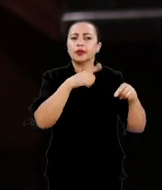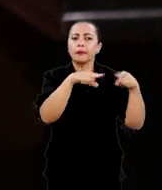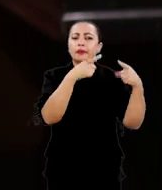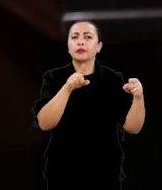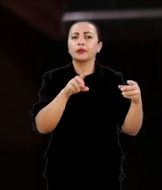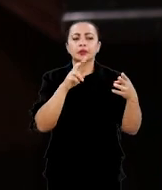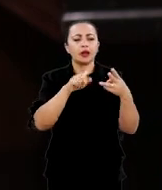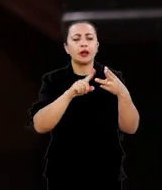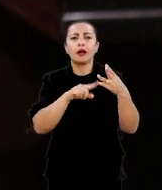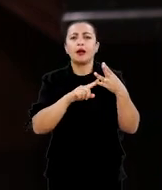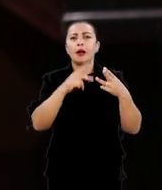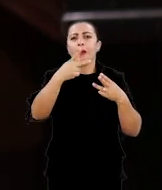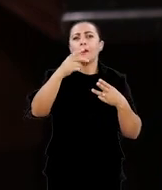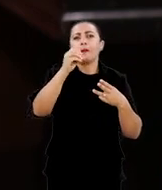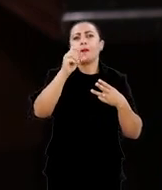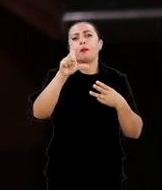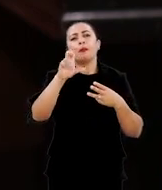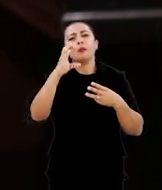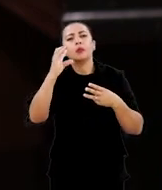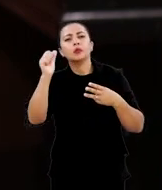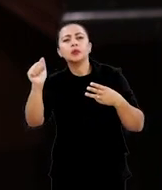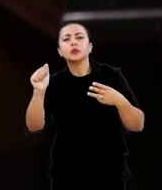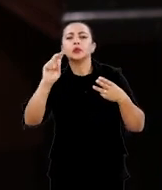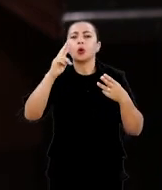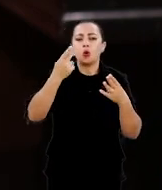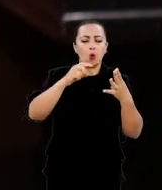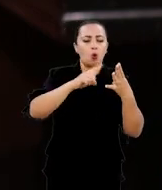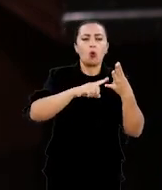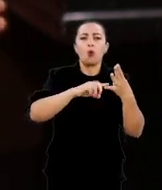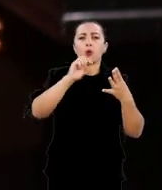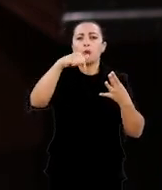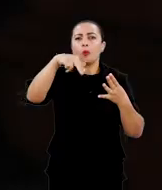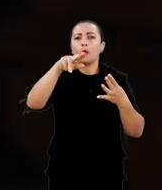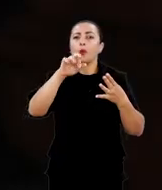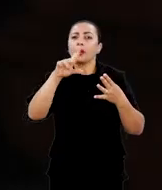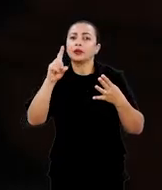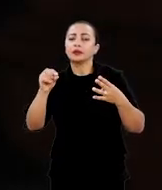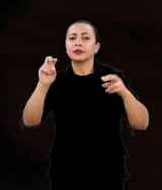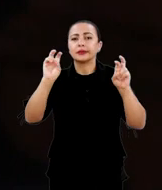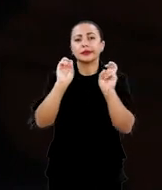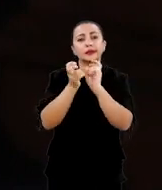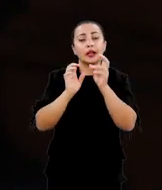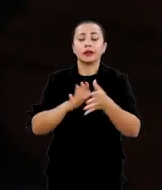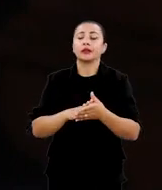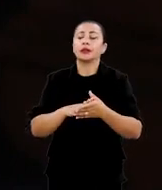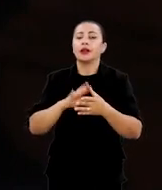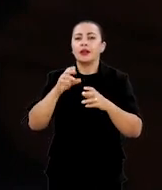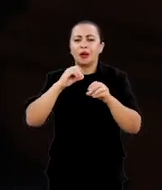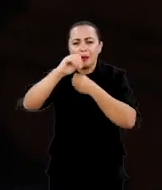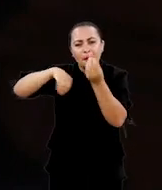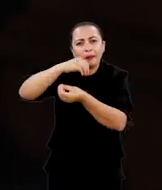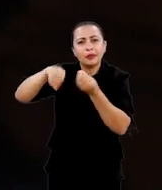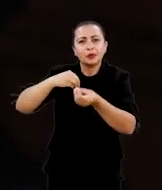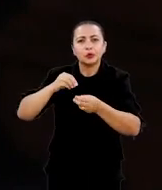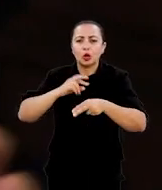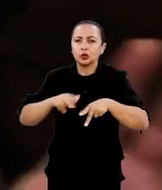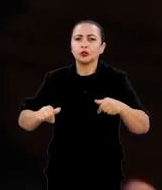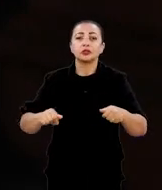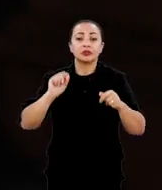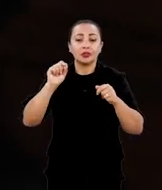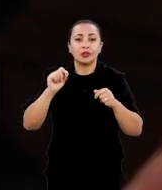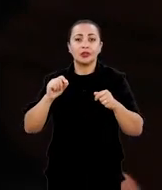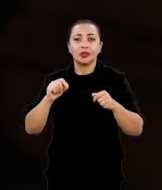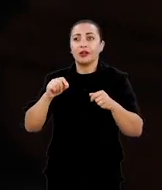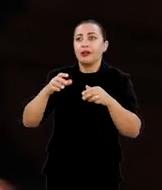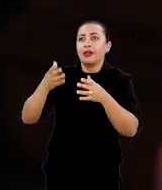a polca, quadrilha, a modinha, essa mistura aí de gêneros, que